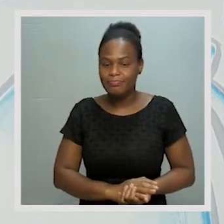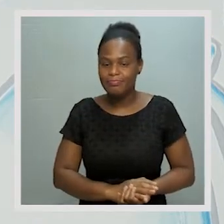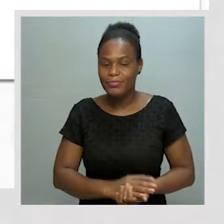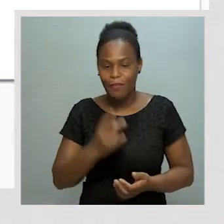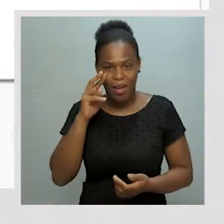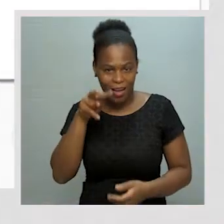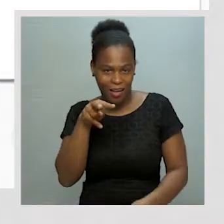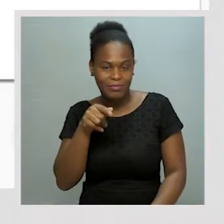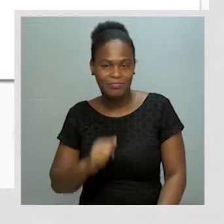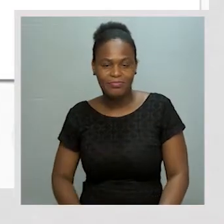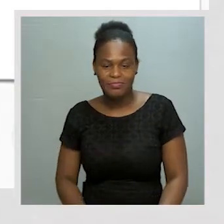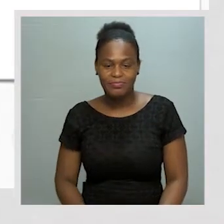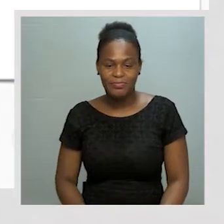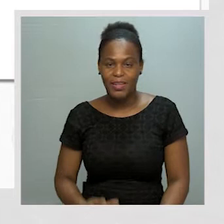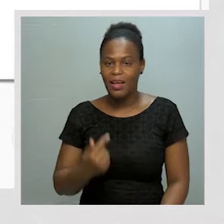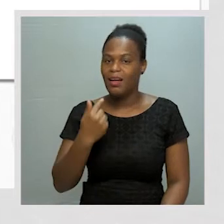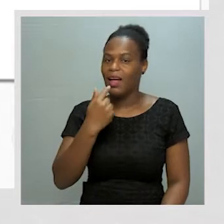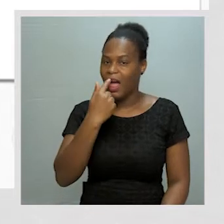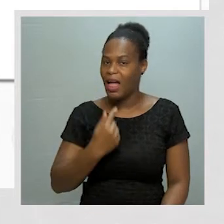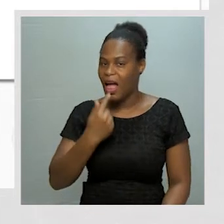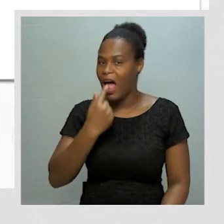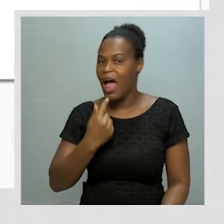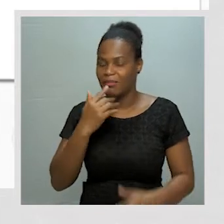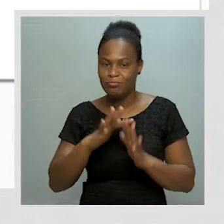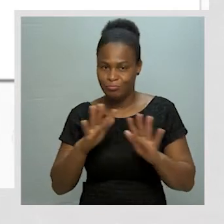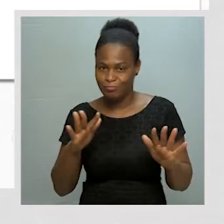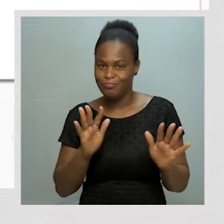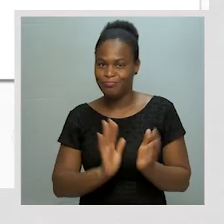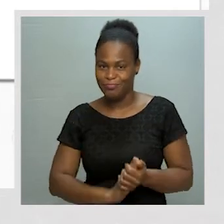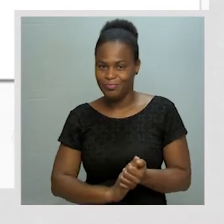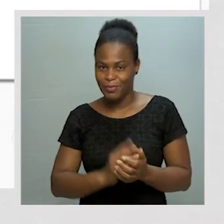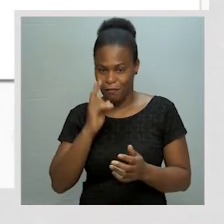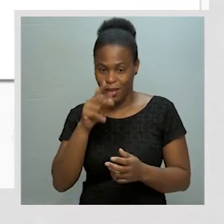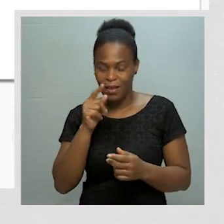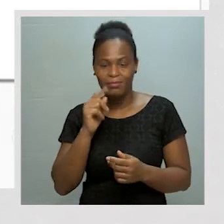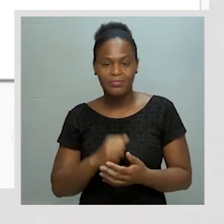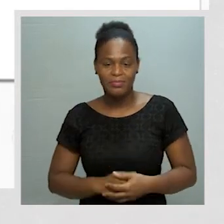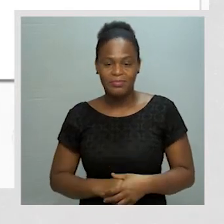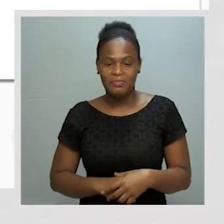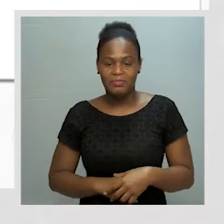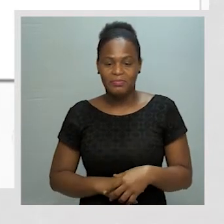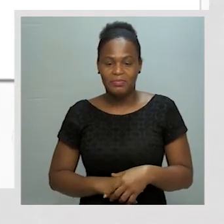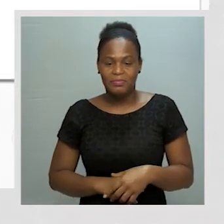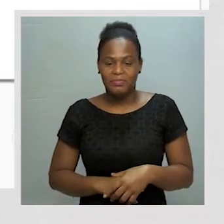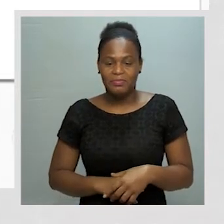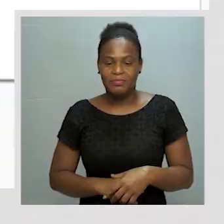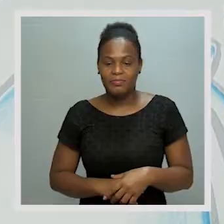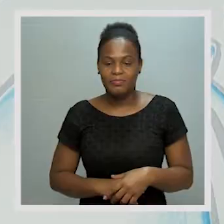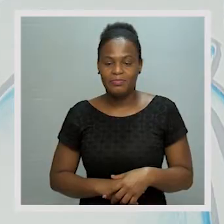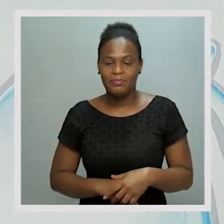Nesta posição. De trás para frente. Estão a ver? Trás para frente.